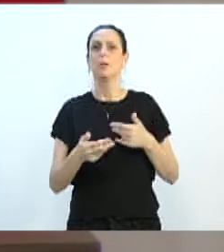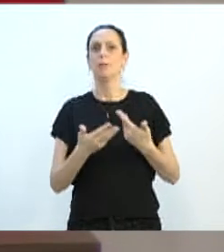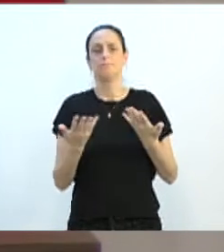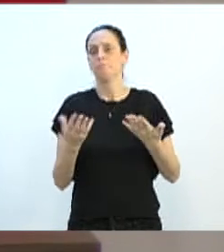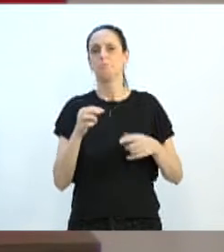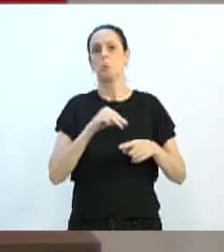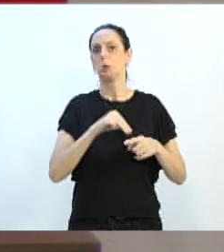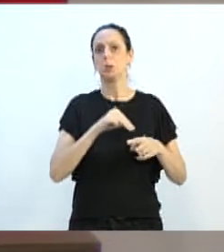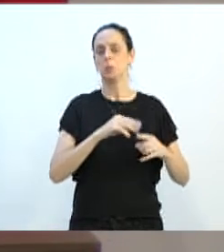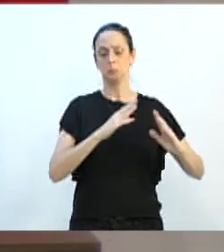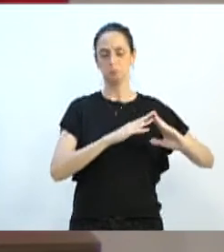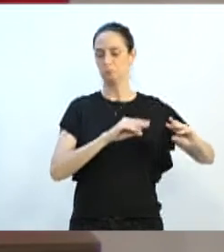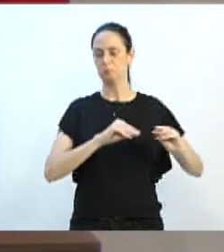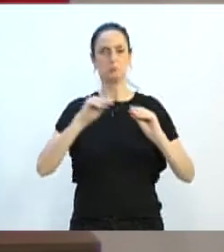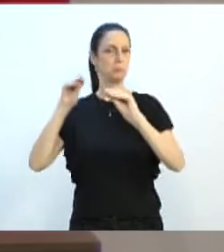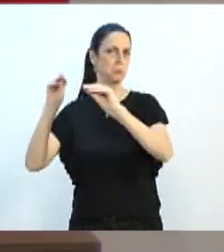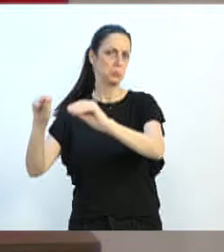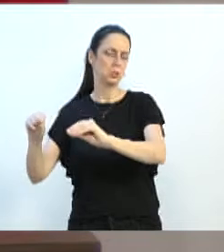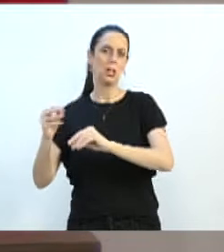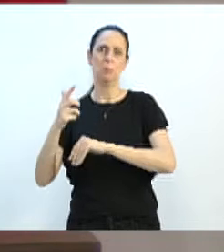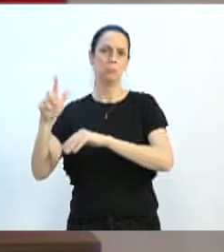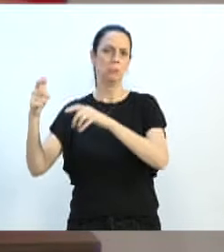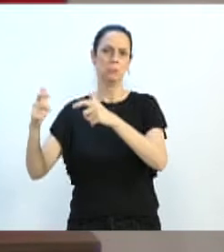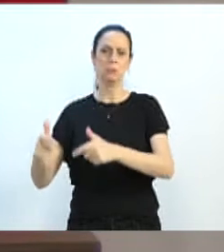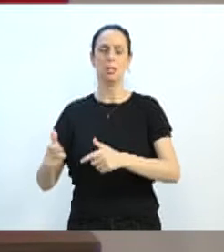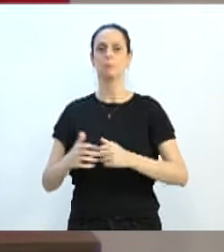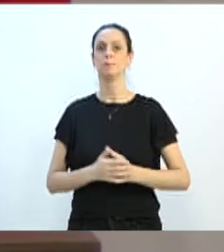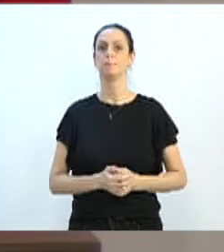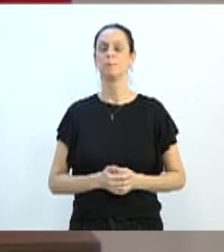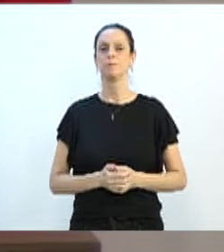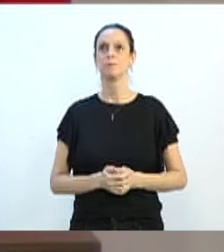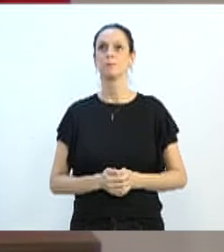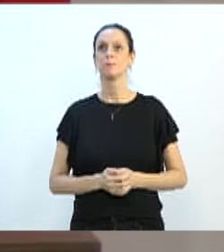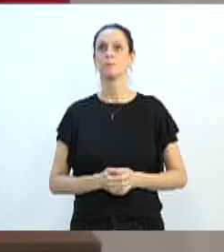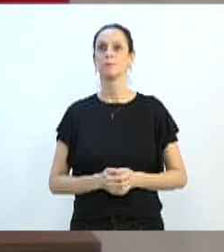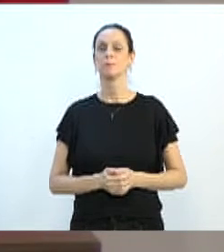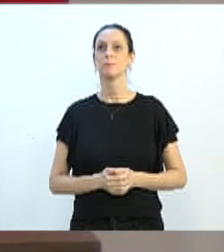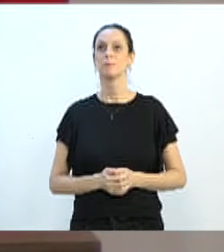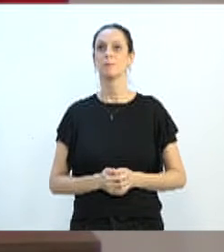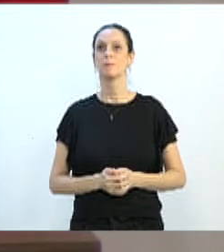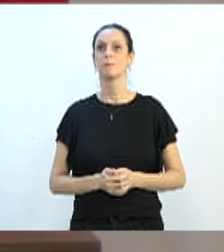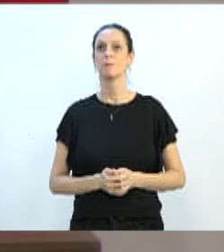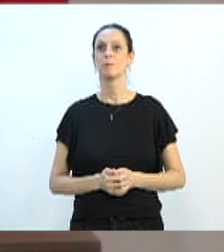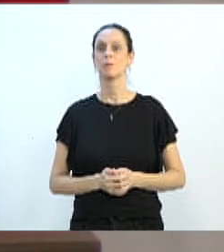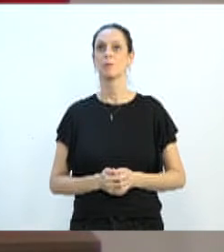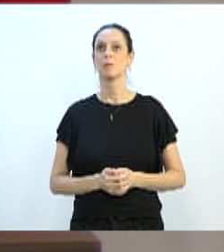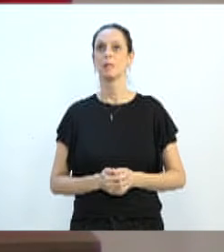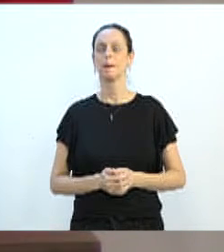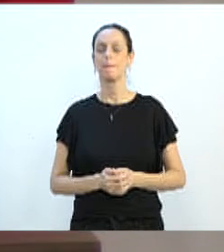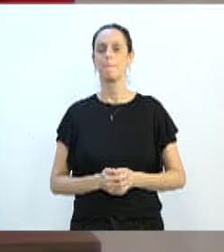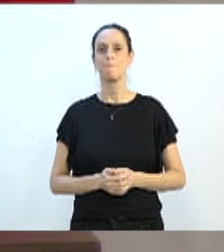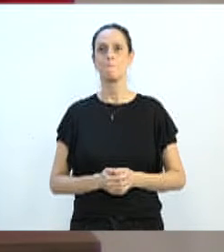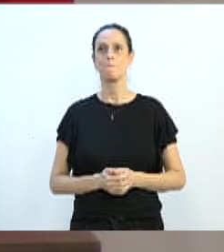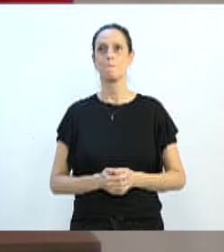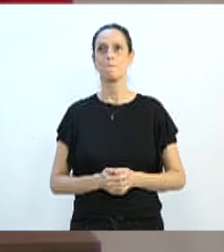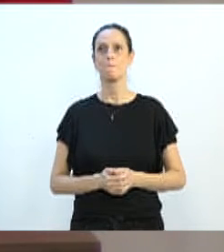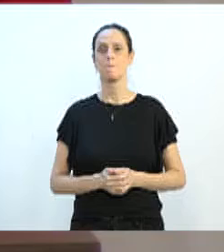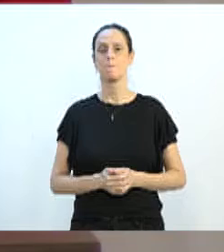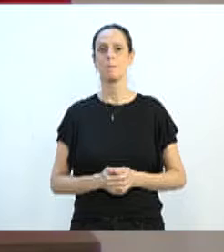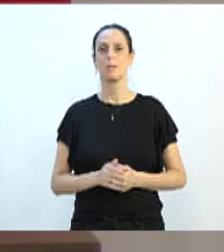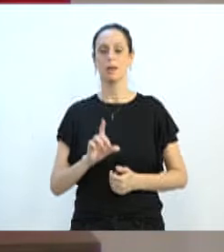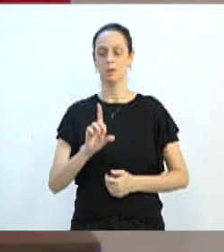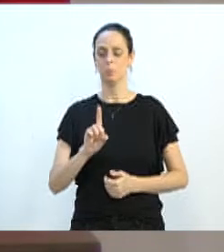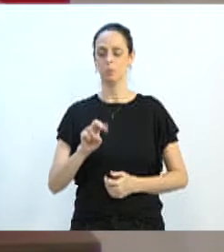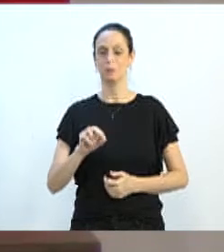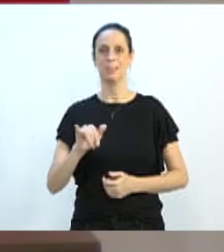ser... foi pedido para tirar... como é que diz aí agora? O Denite passou